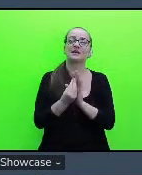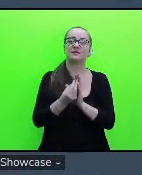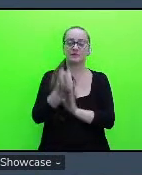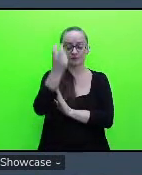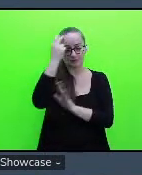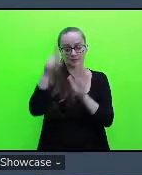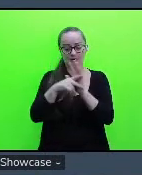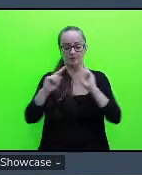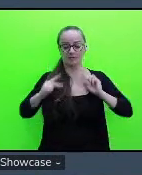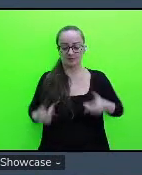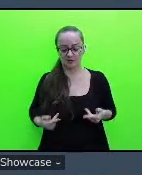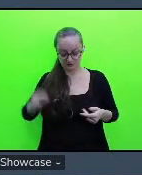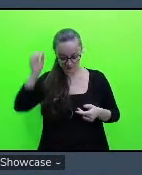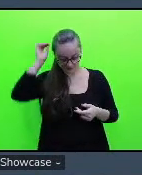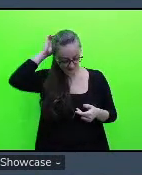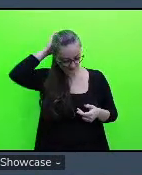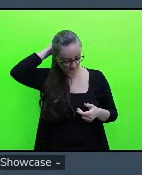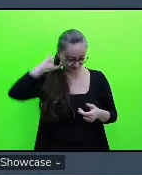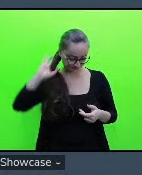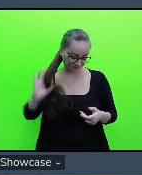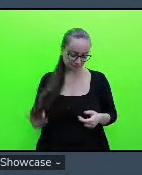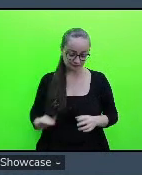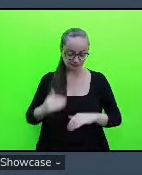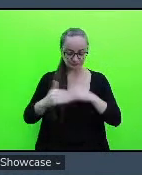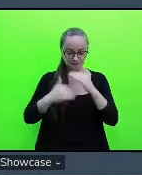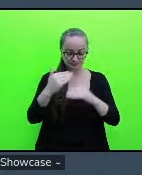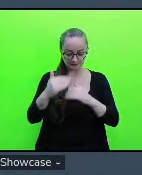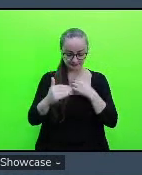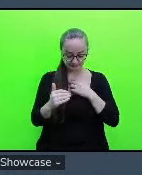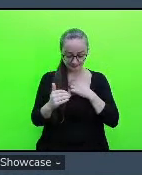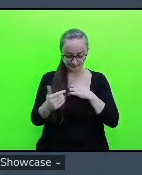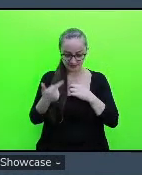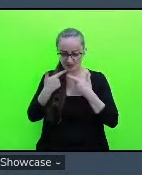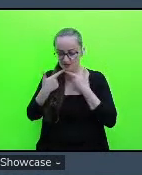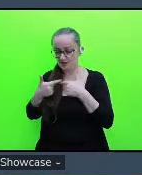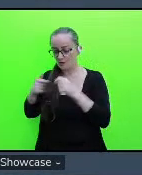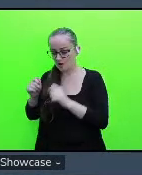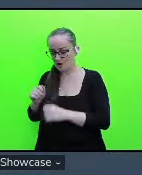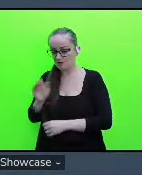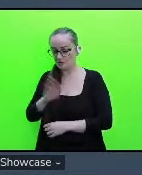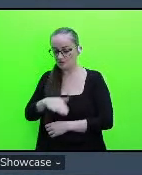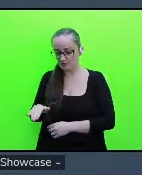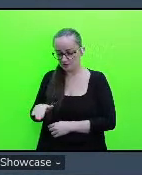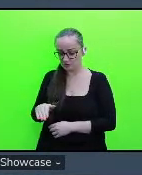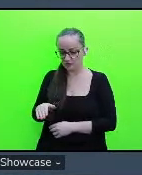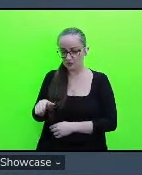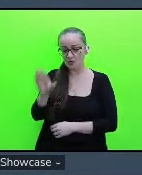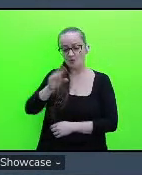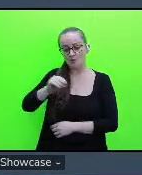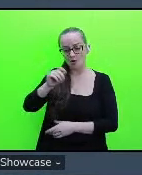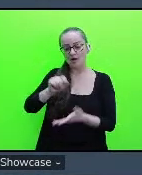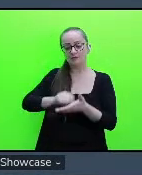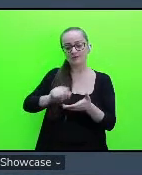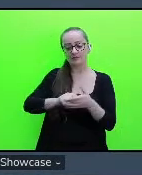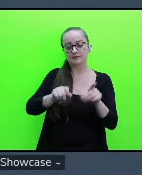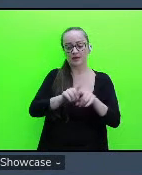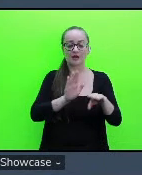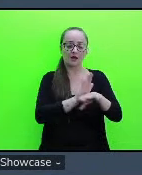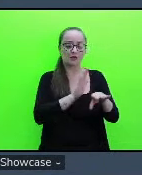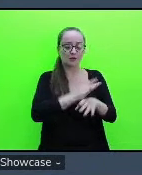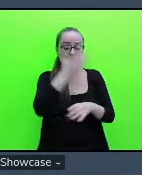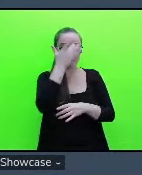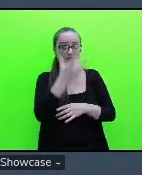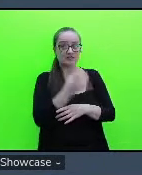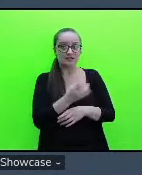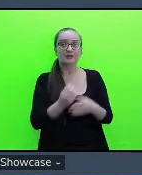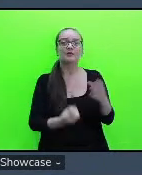e ela desenvolve tanto a linguagem infantil oral e escrita como auxilia na compreensão na